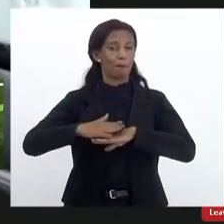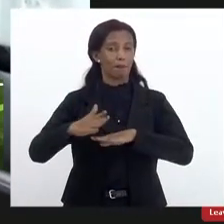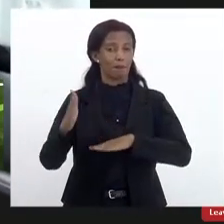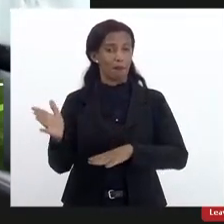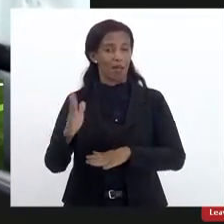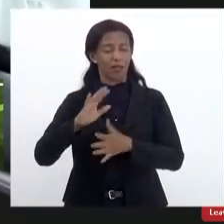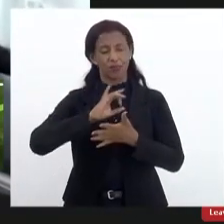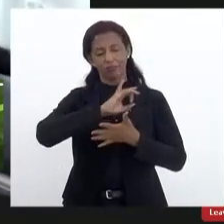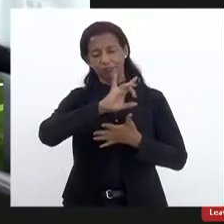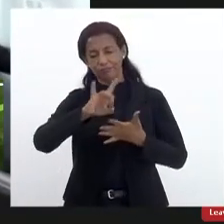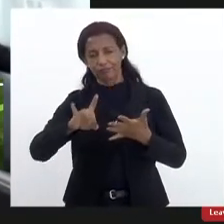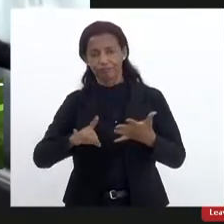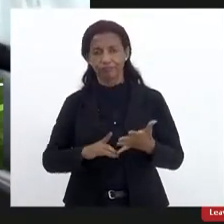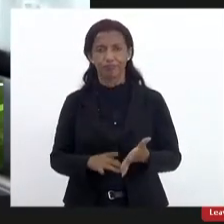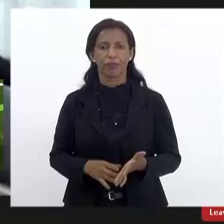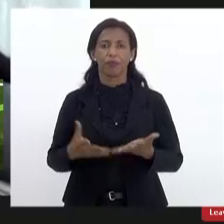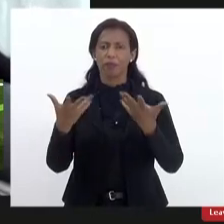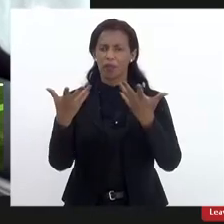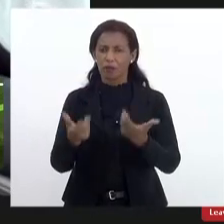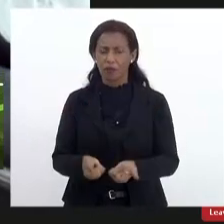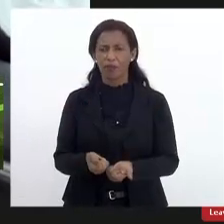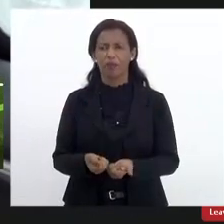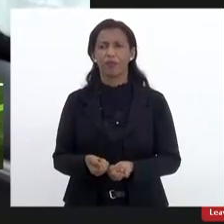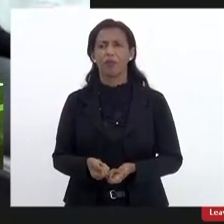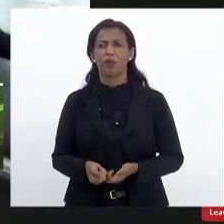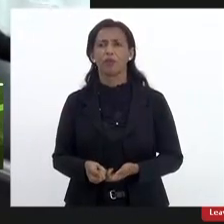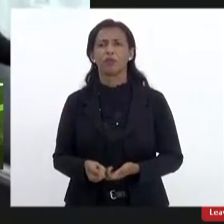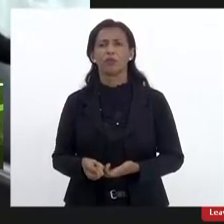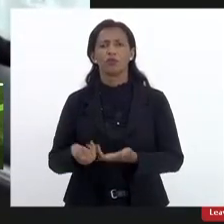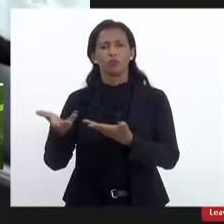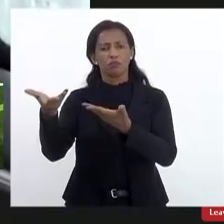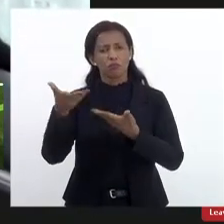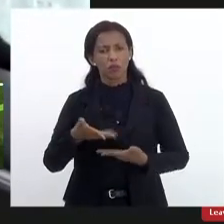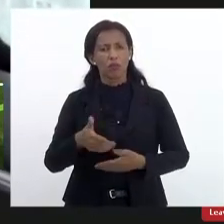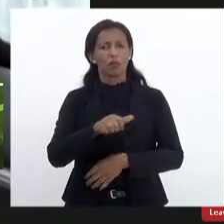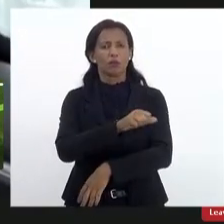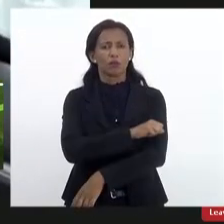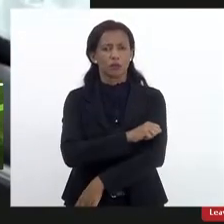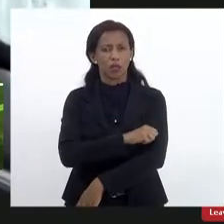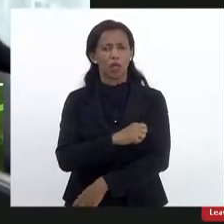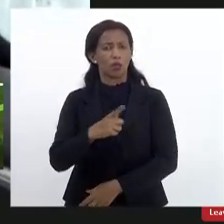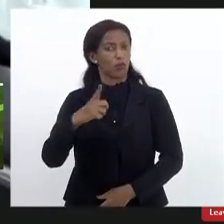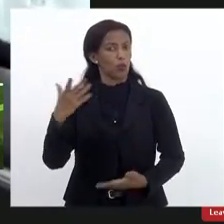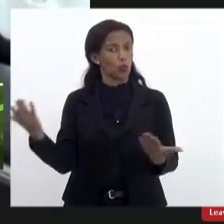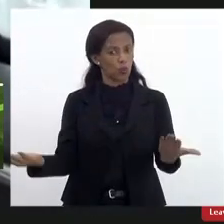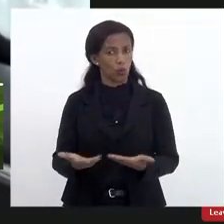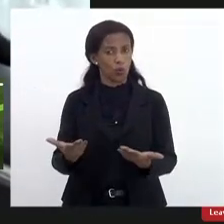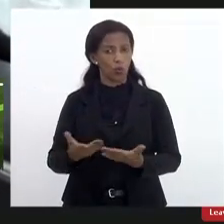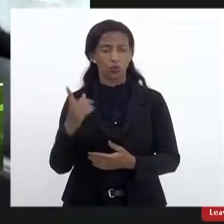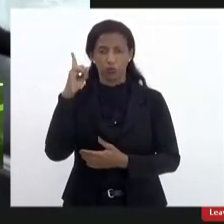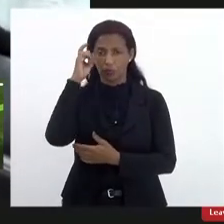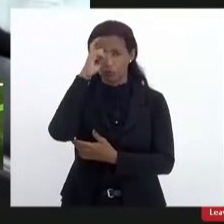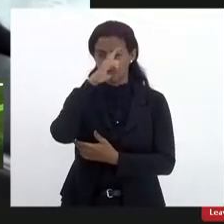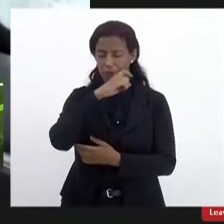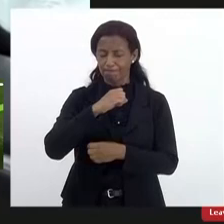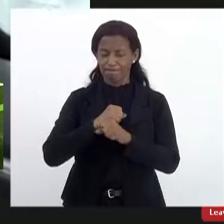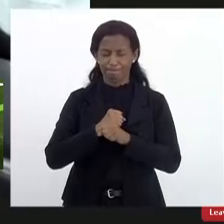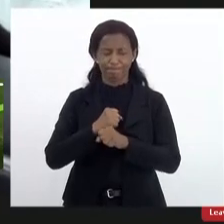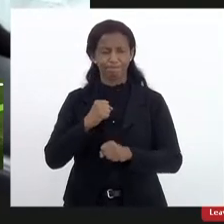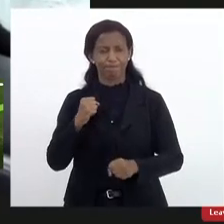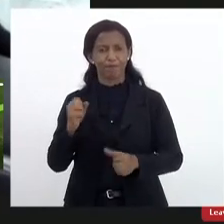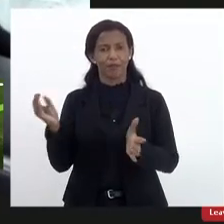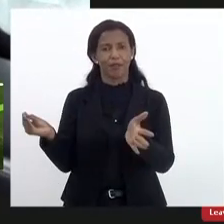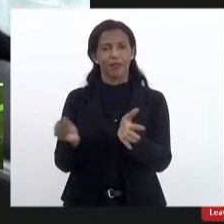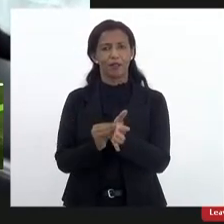essas questões vamos receber os nossos alunos temos nos nossos alunos hoje uma dificuldade enorme pela